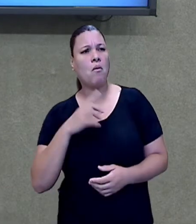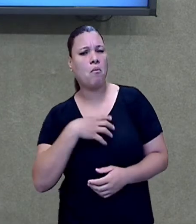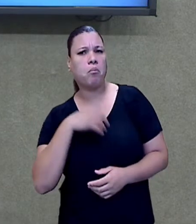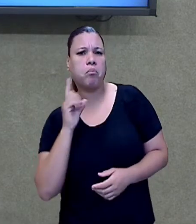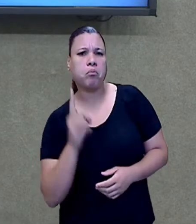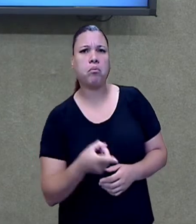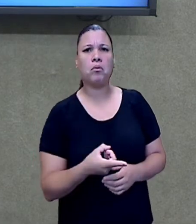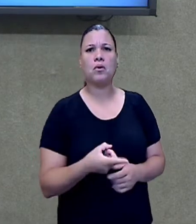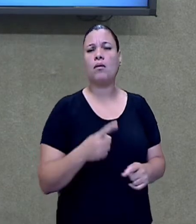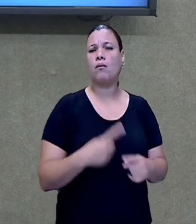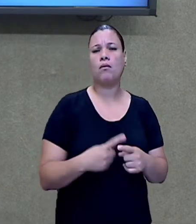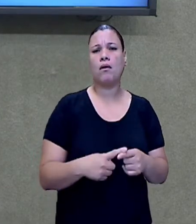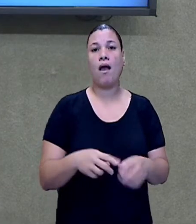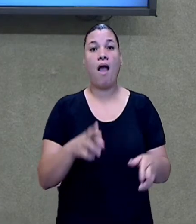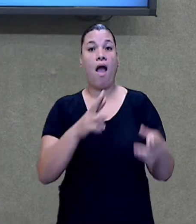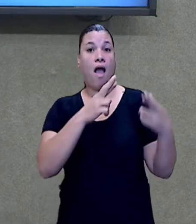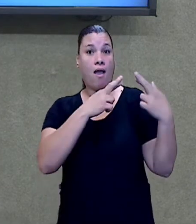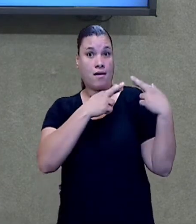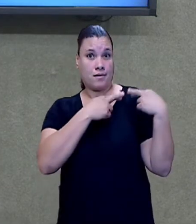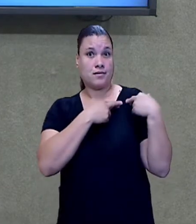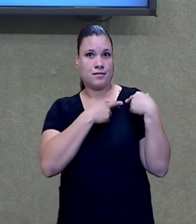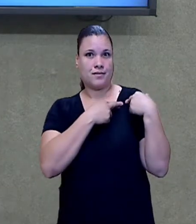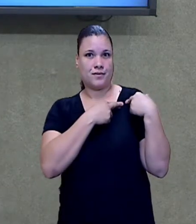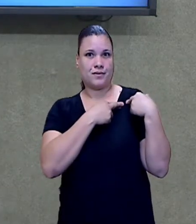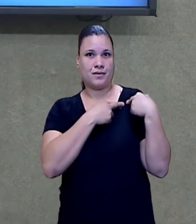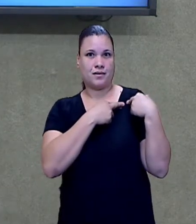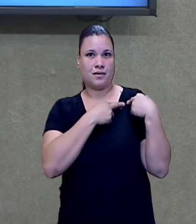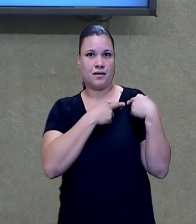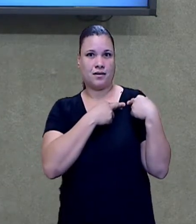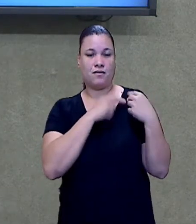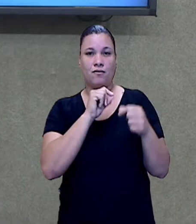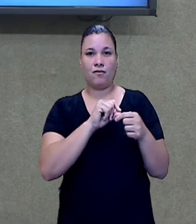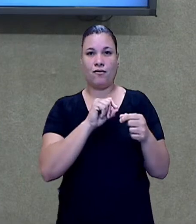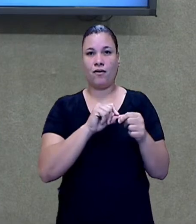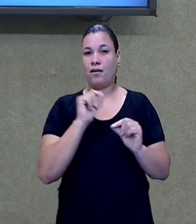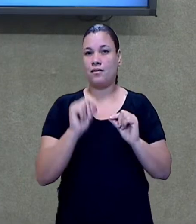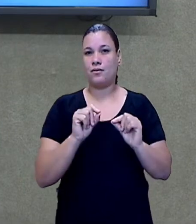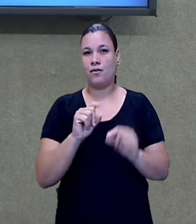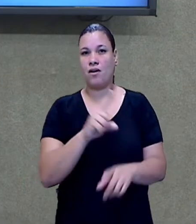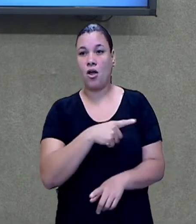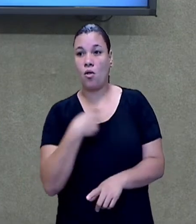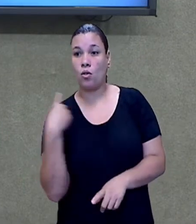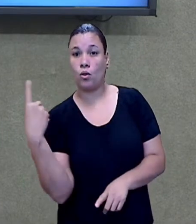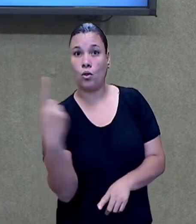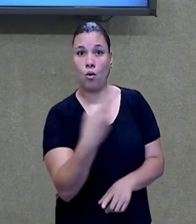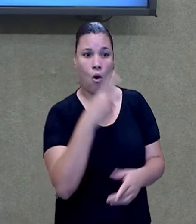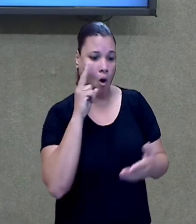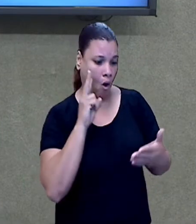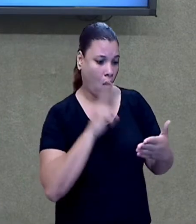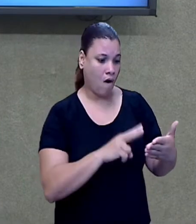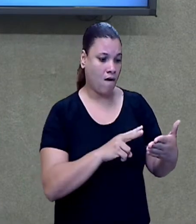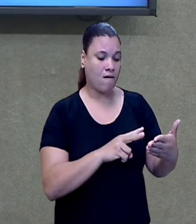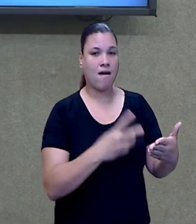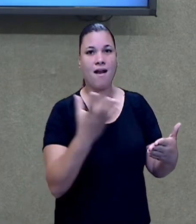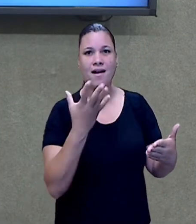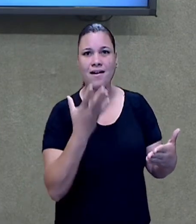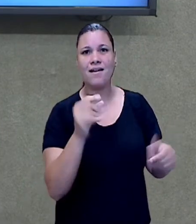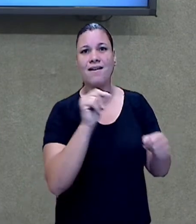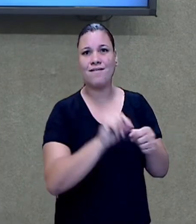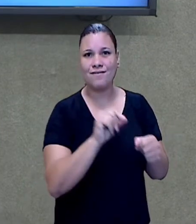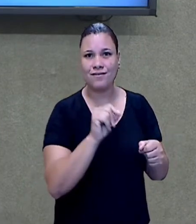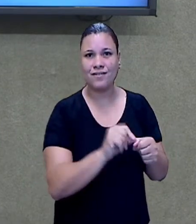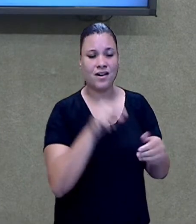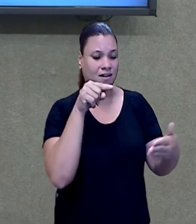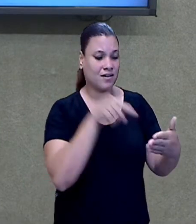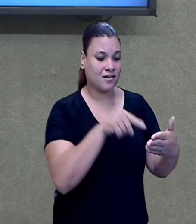responsável, né? Para fazer com que você faça, realize a ação. Expressa o